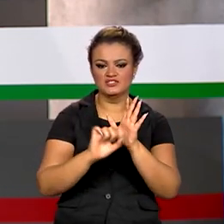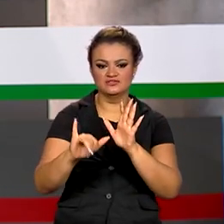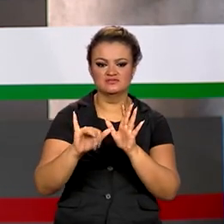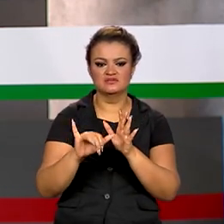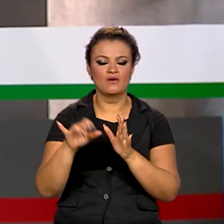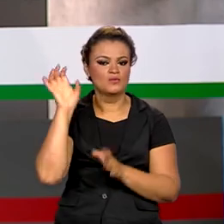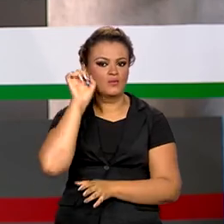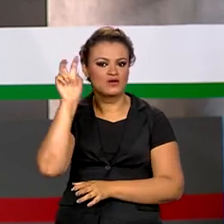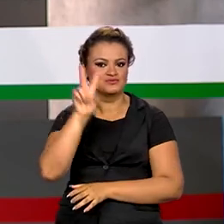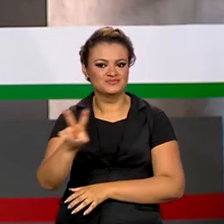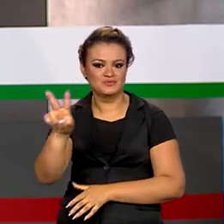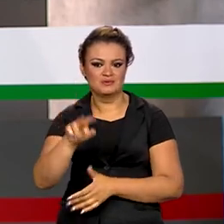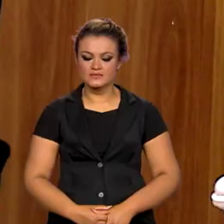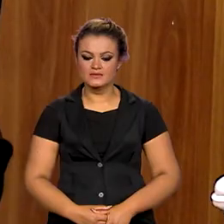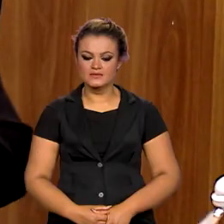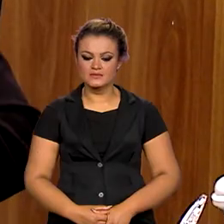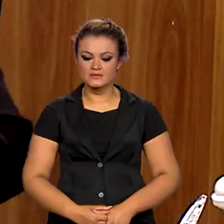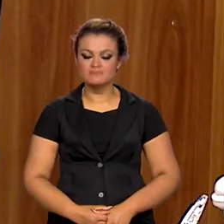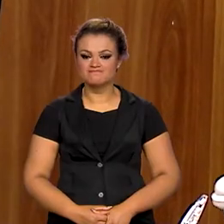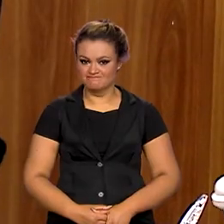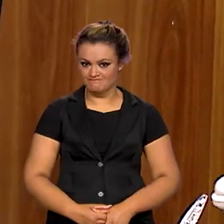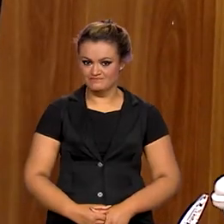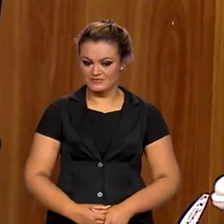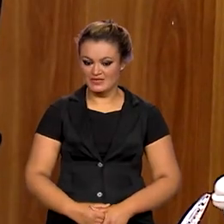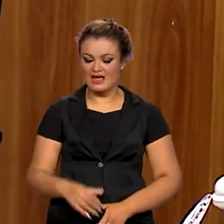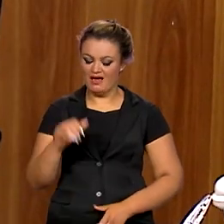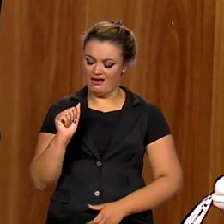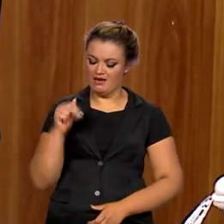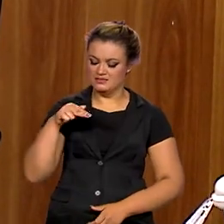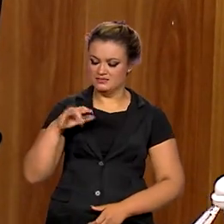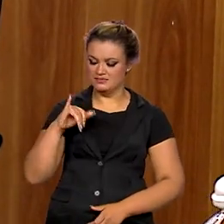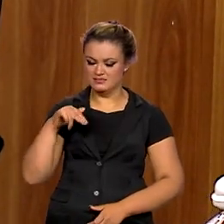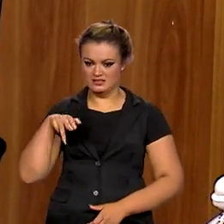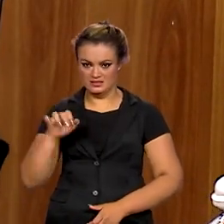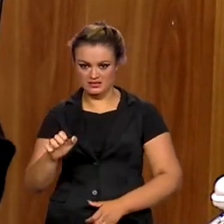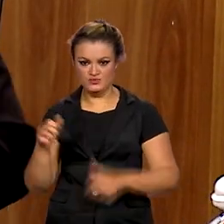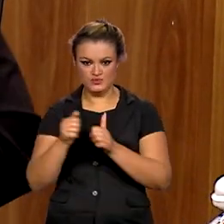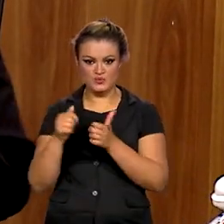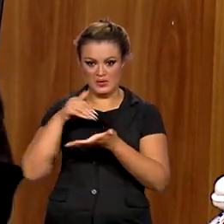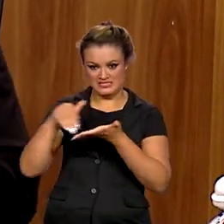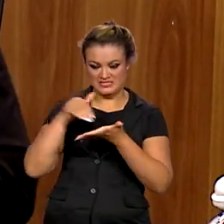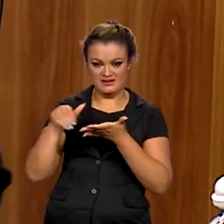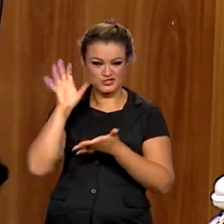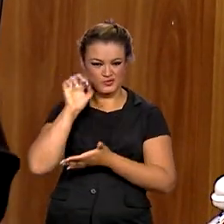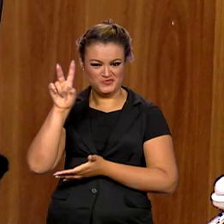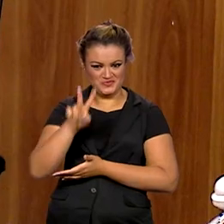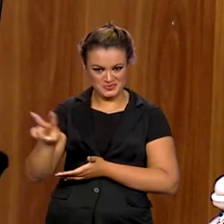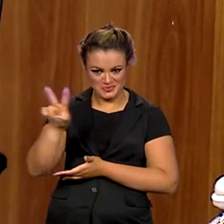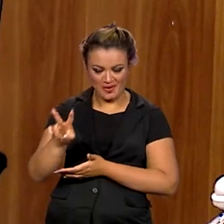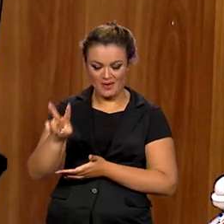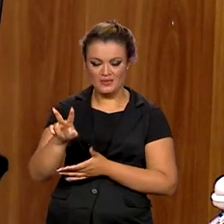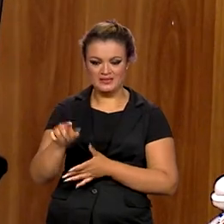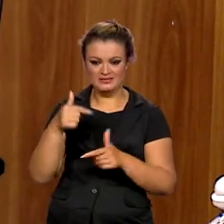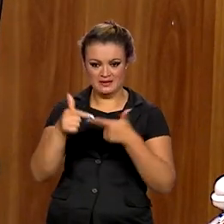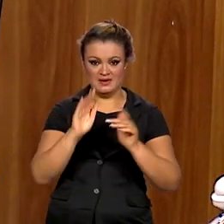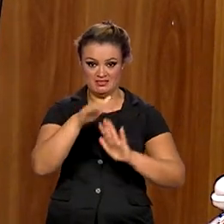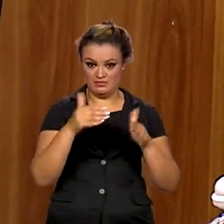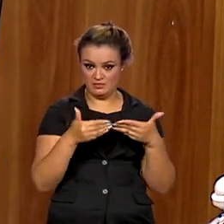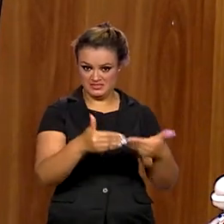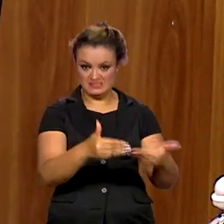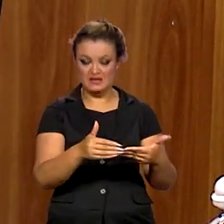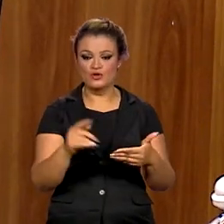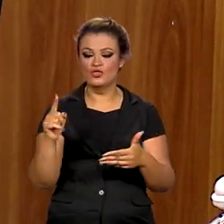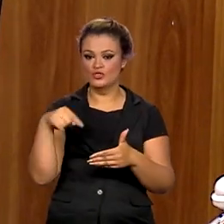ao audiovisual. A Ancine, junto com a Secretaria de Audiovisual do Ministério, estamos